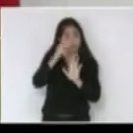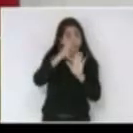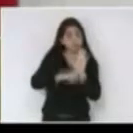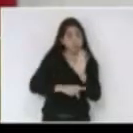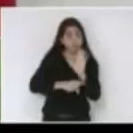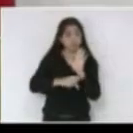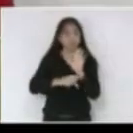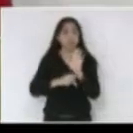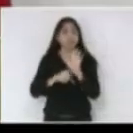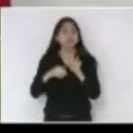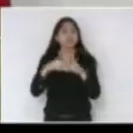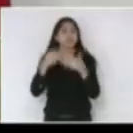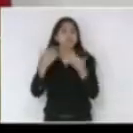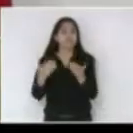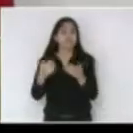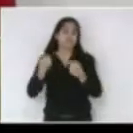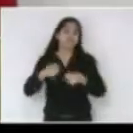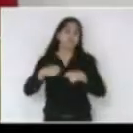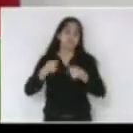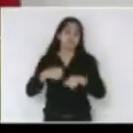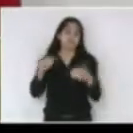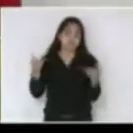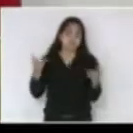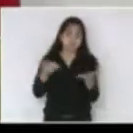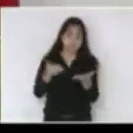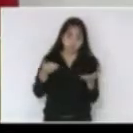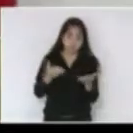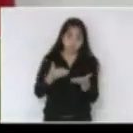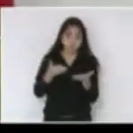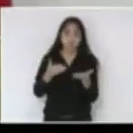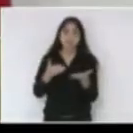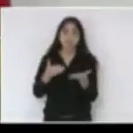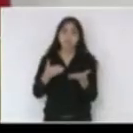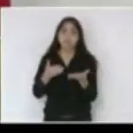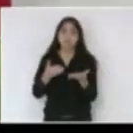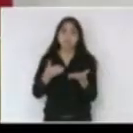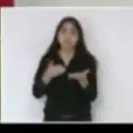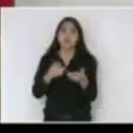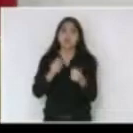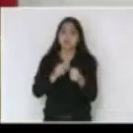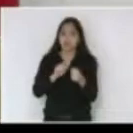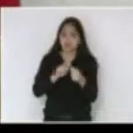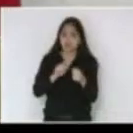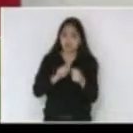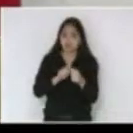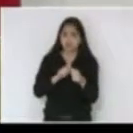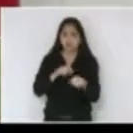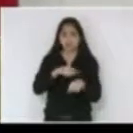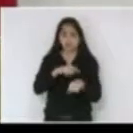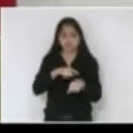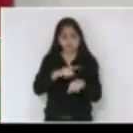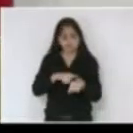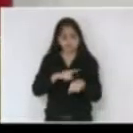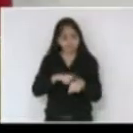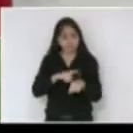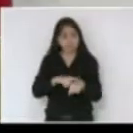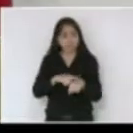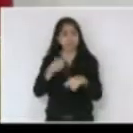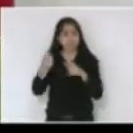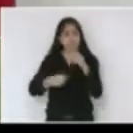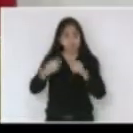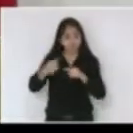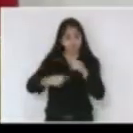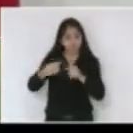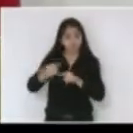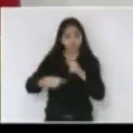então nós precisamos agora e eu vou fazer isso aqui porque faz hora que estou debatendo esse assunto esse